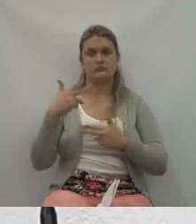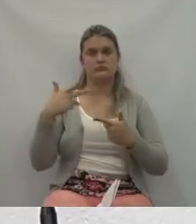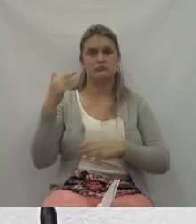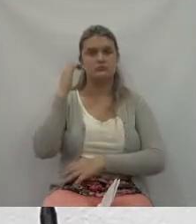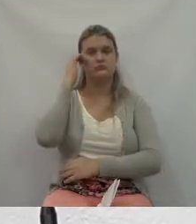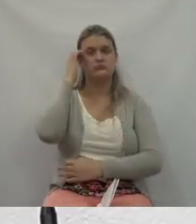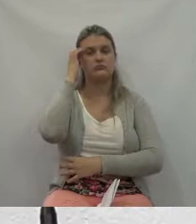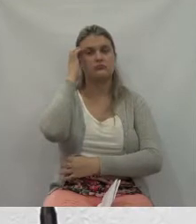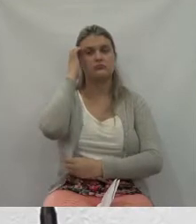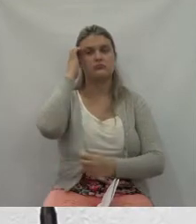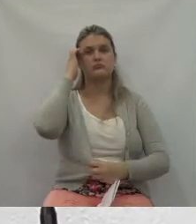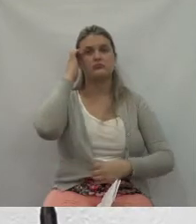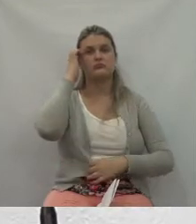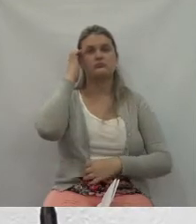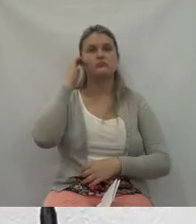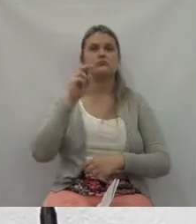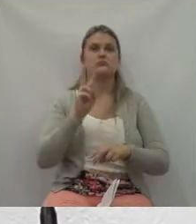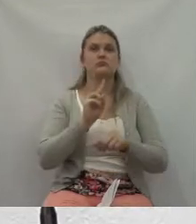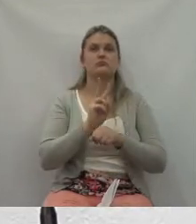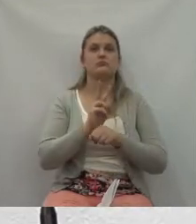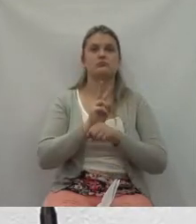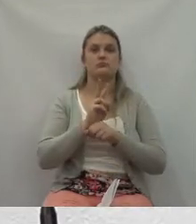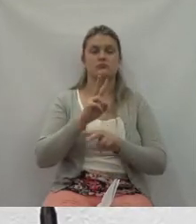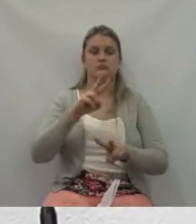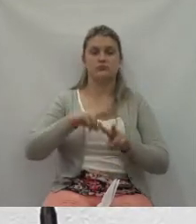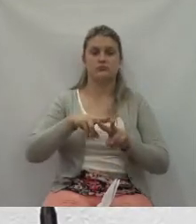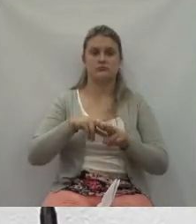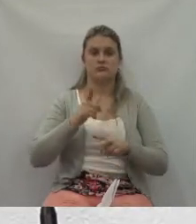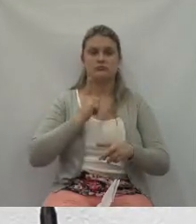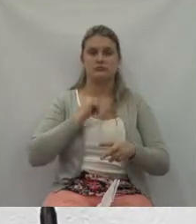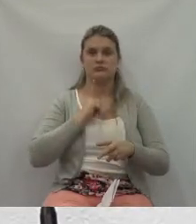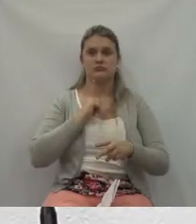nesta unidade.